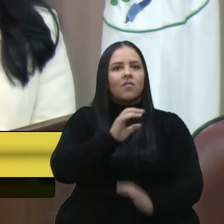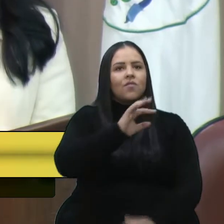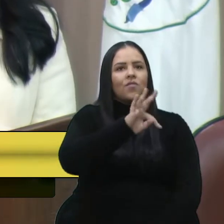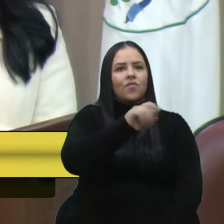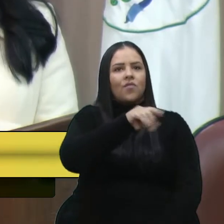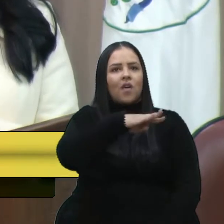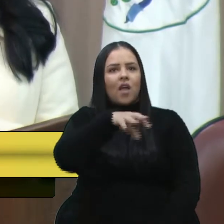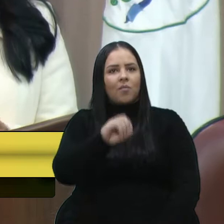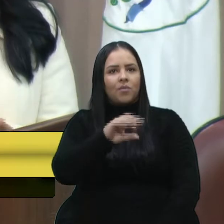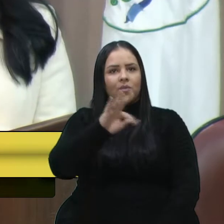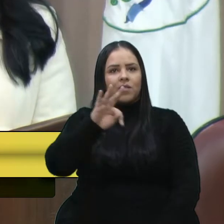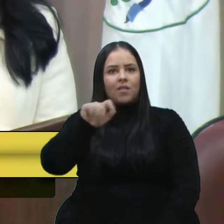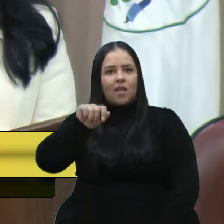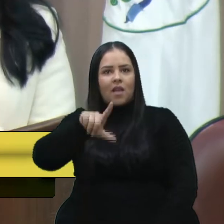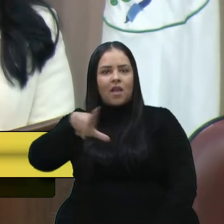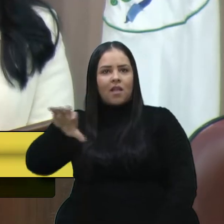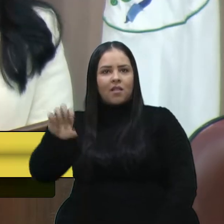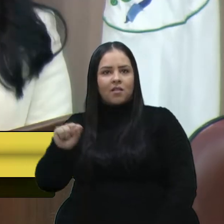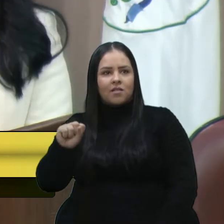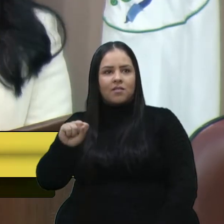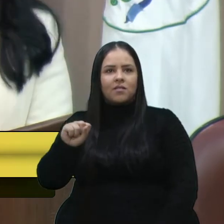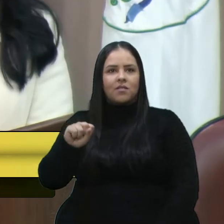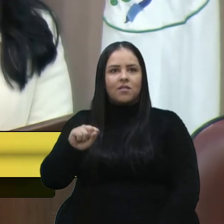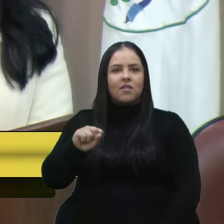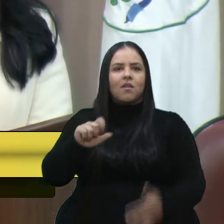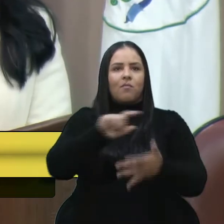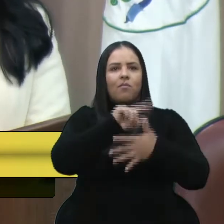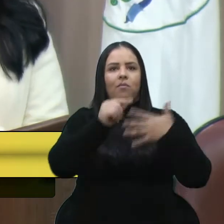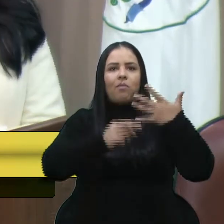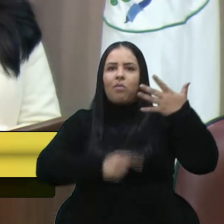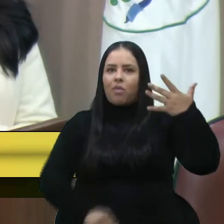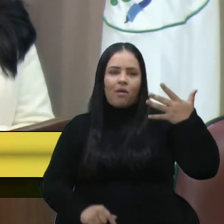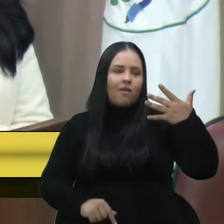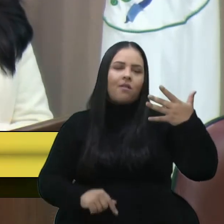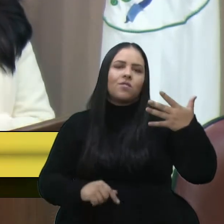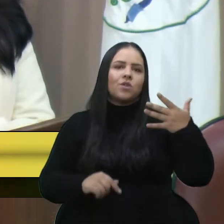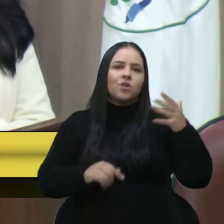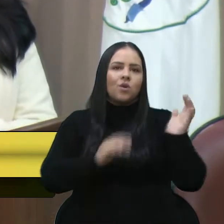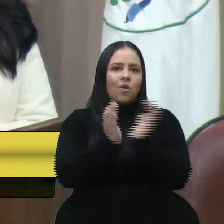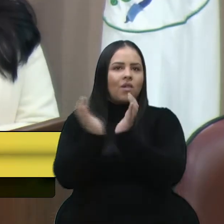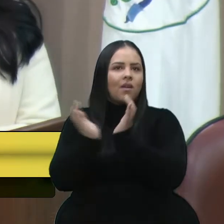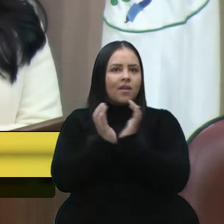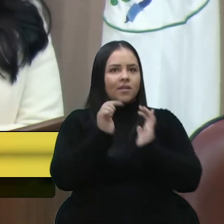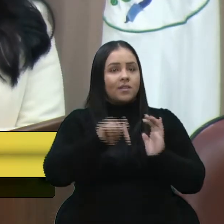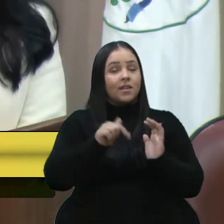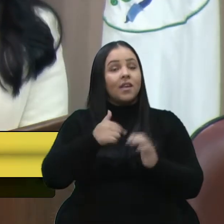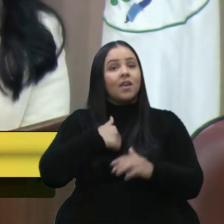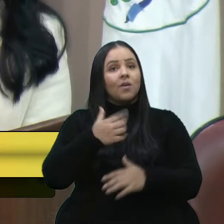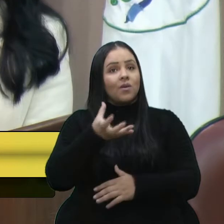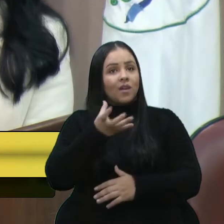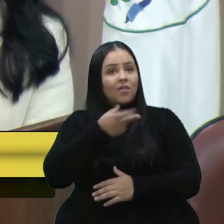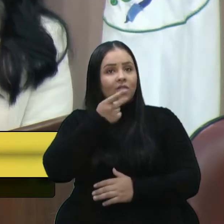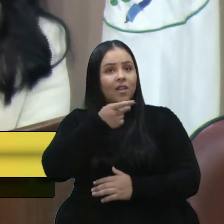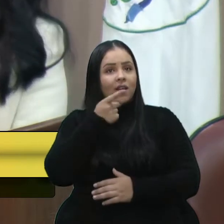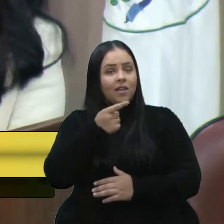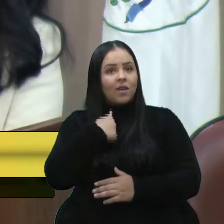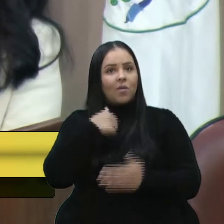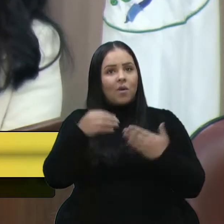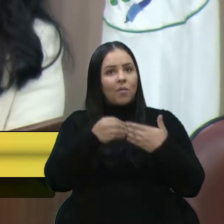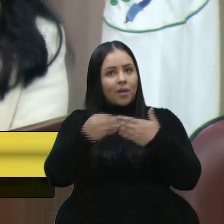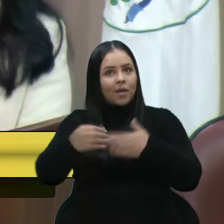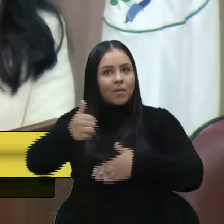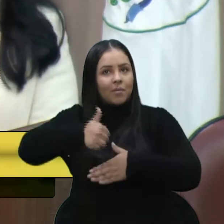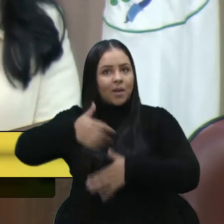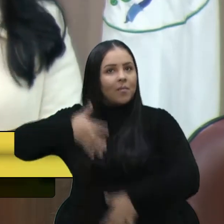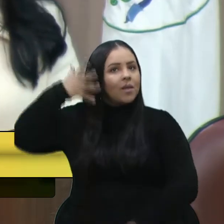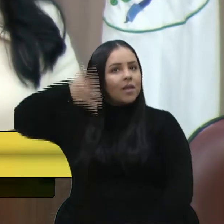a Grace Matos, a Vânia Speiorin e a Cristiane da Fonseca. Quero dividir com vocês que ontem eu acompanhei a primeira palestra com o